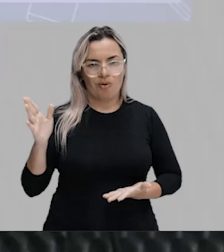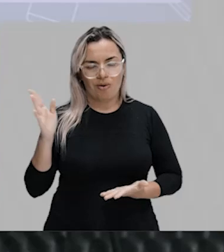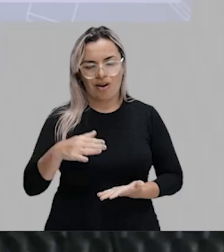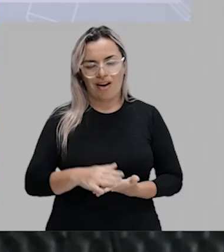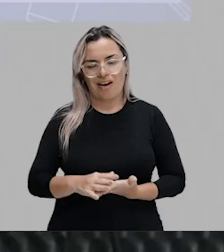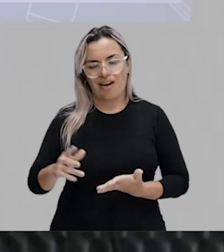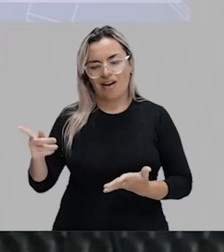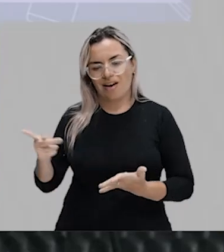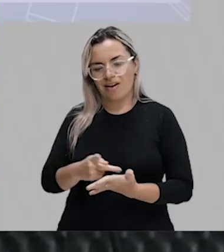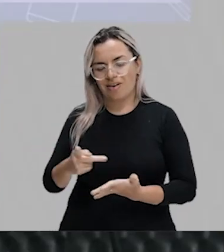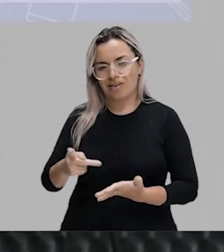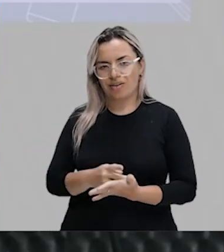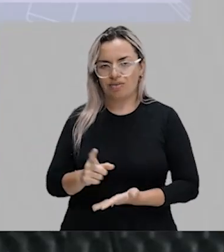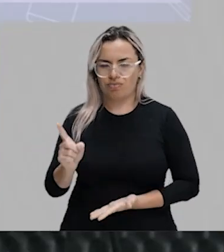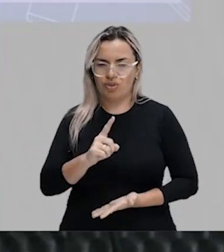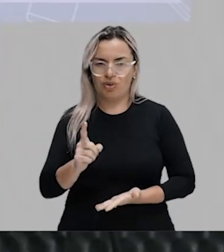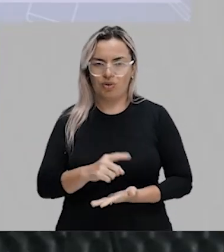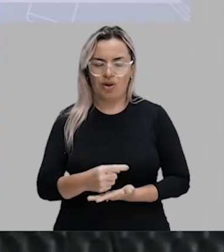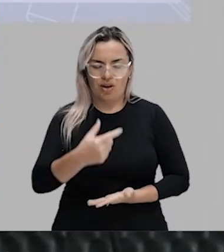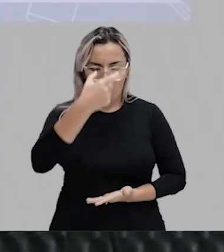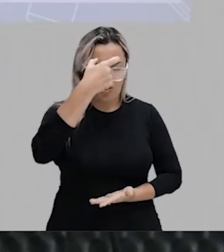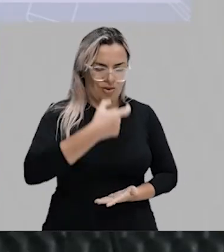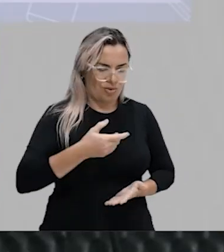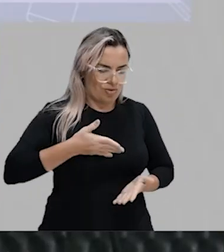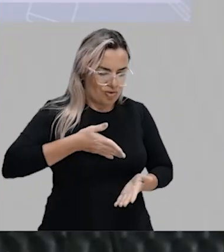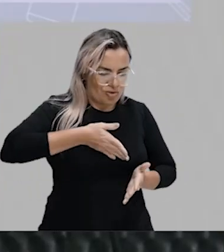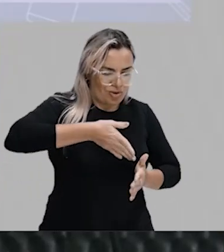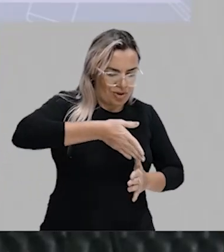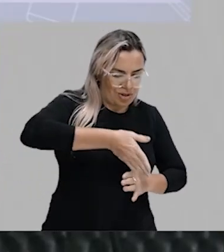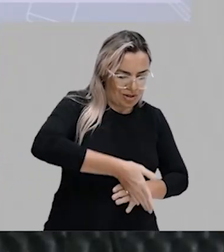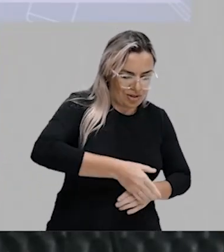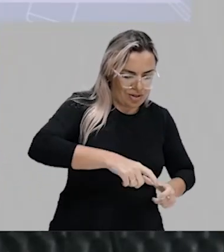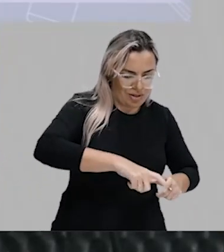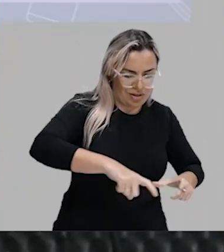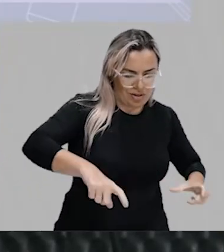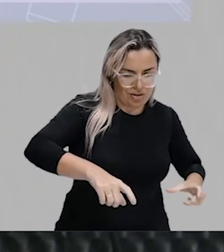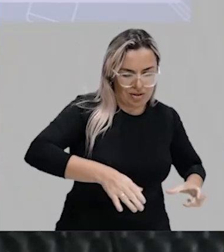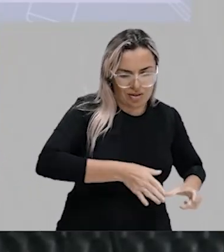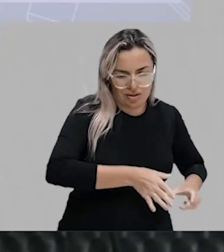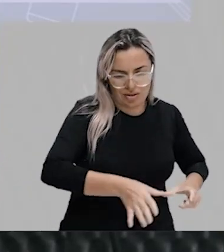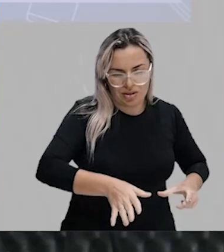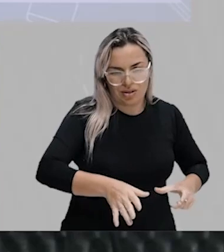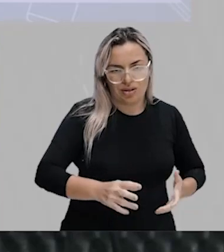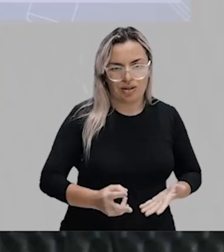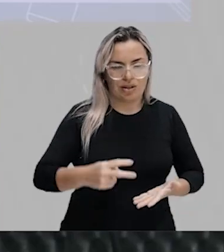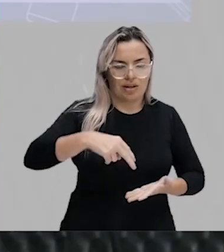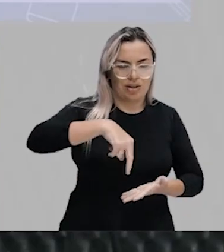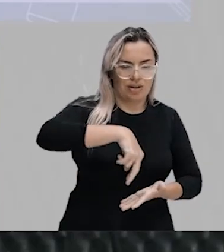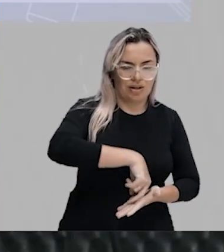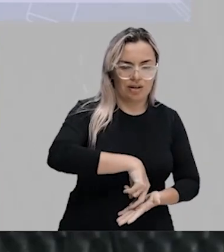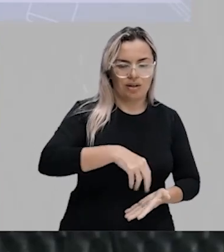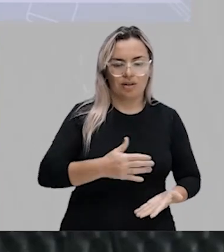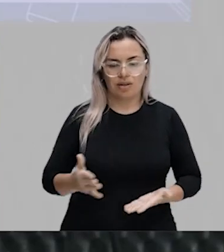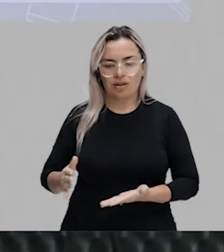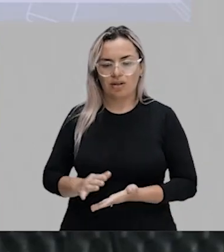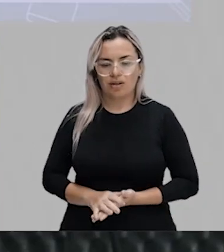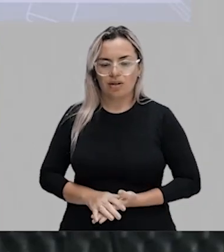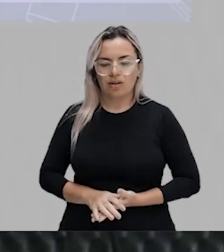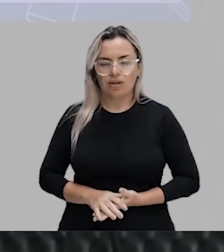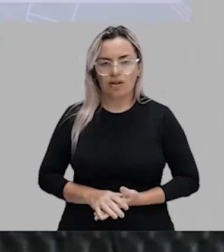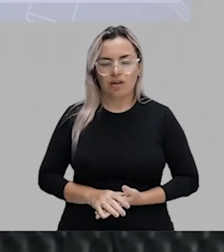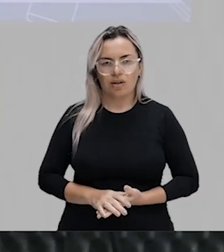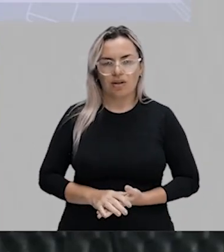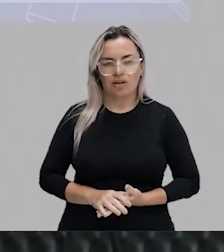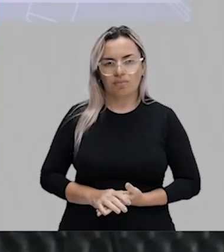se jogar dentro de um tubo e cair. Embora entrar pelo cano, tem essa ideia. É levar... É